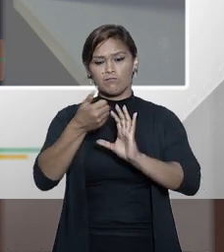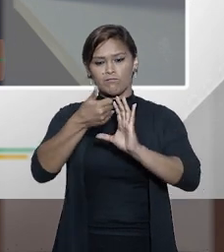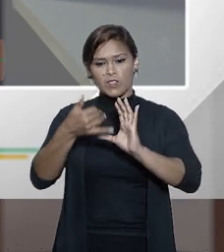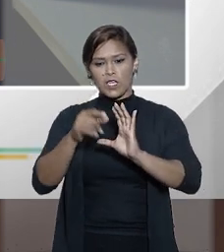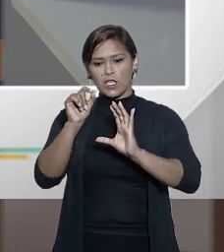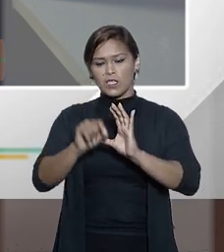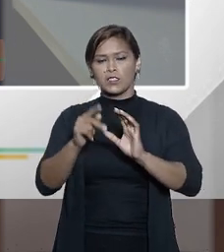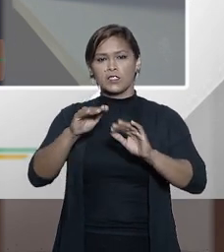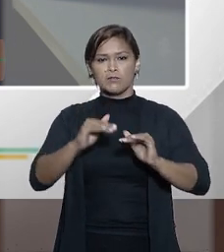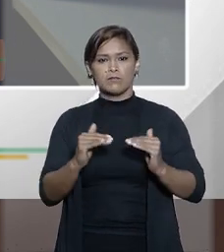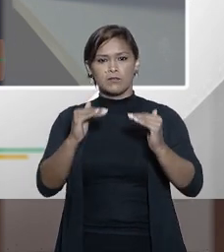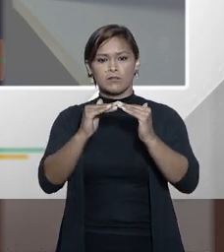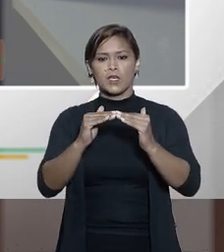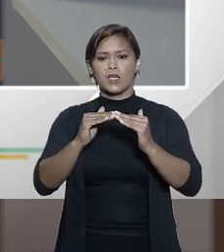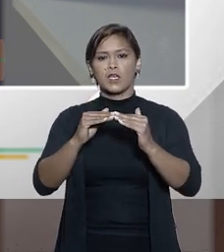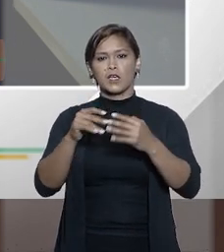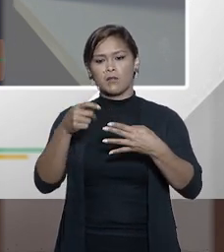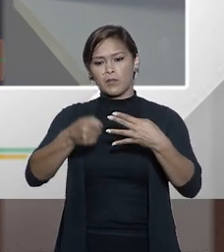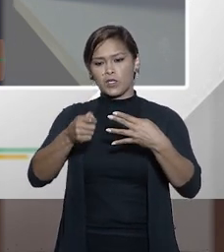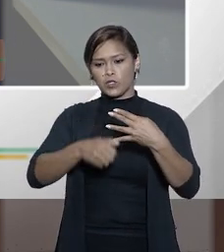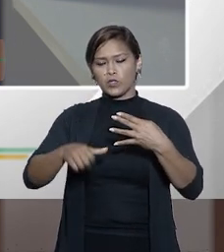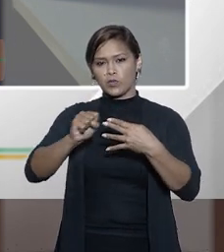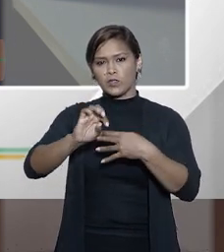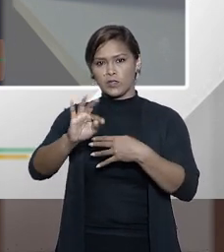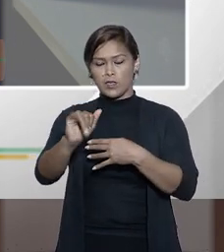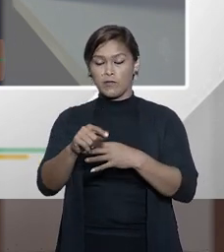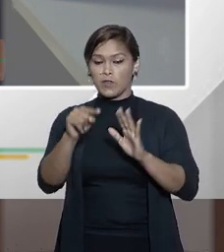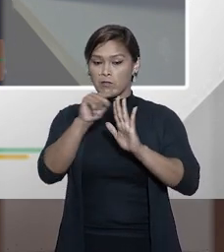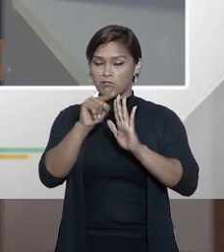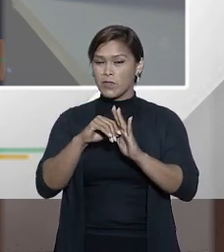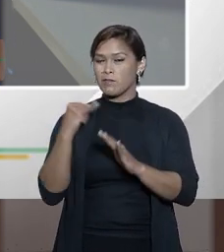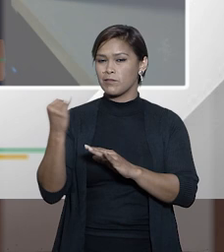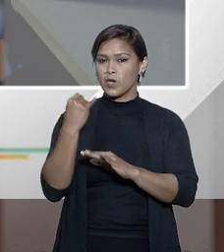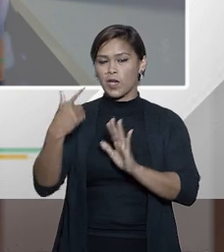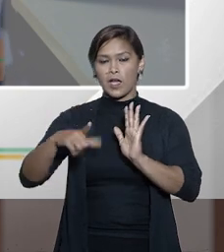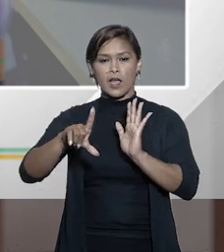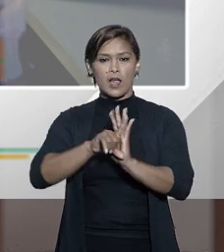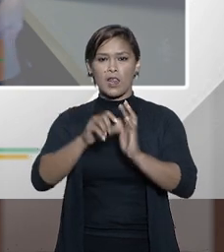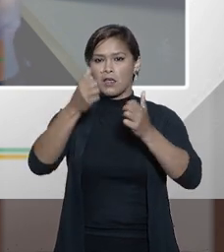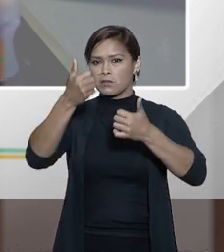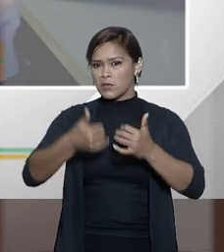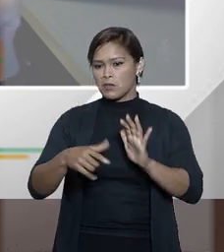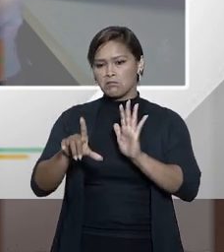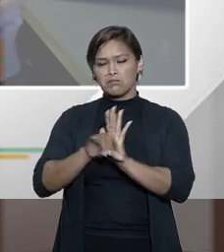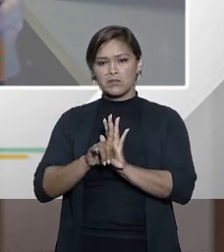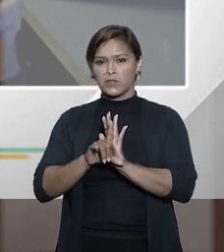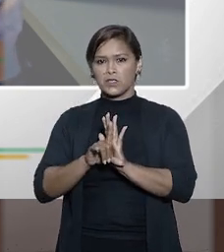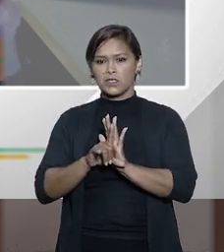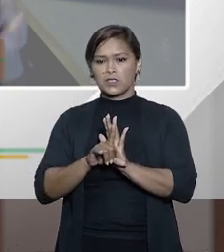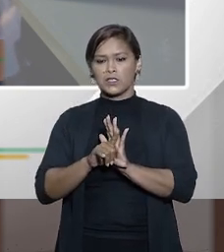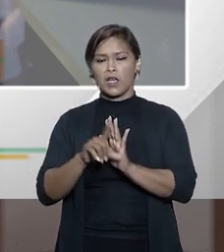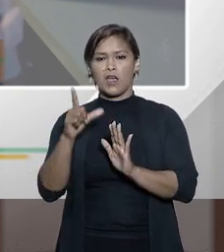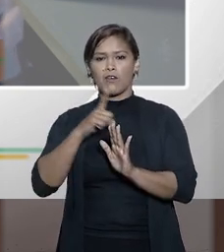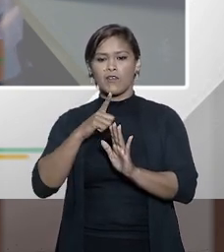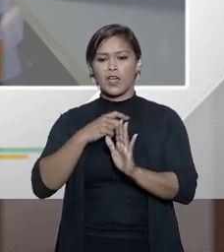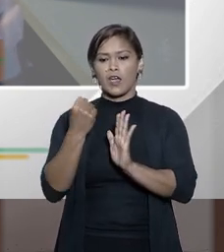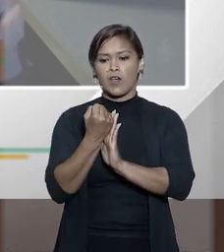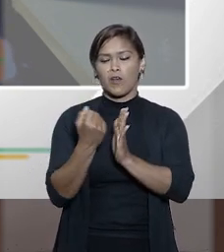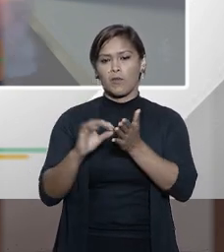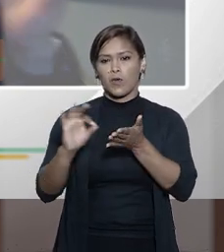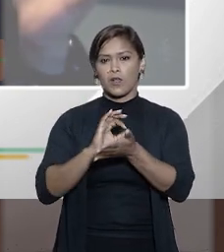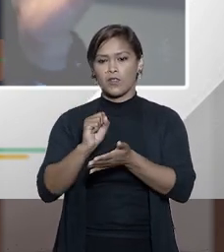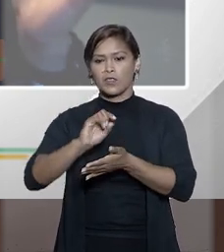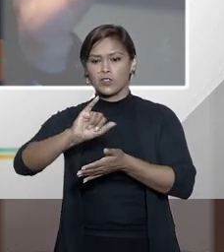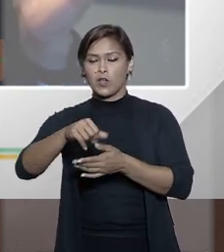critérios já estabelecidos pela jurisdição do Supremo eu acho que é um ponto importante porque a lei não diz que haverá homologação do